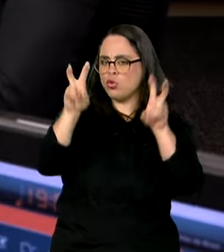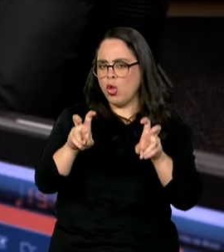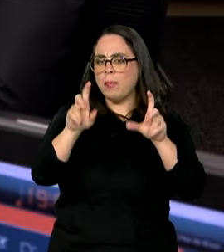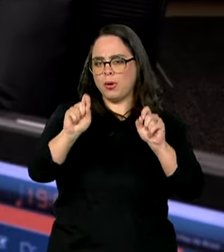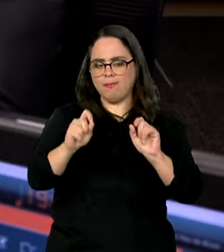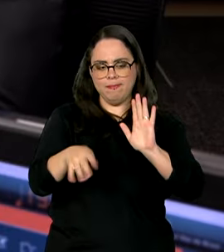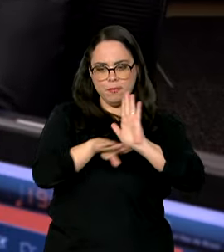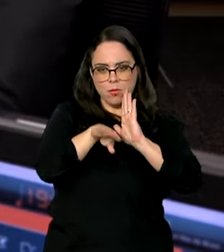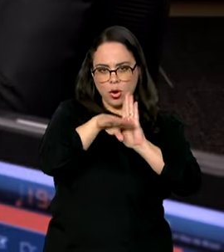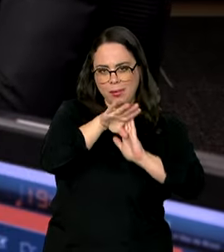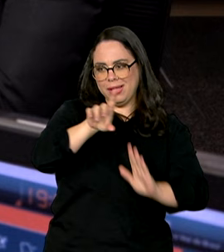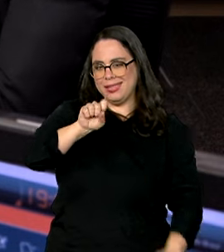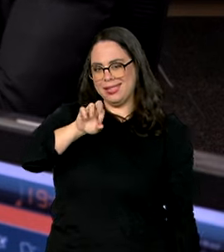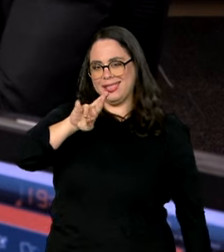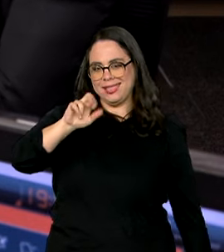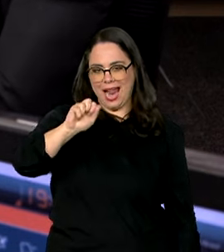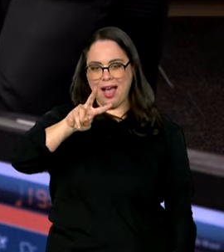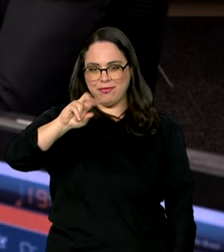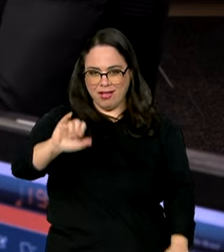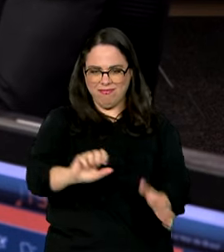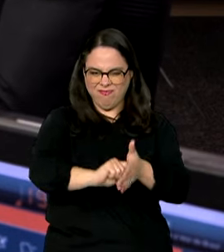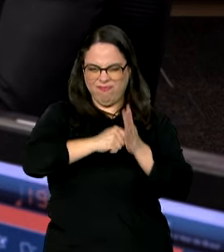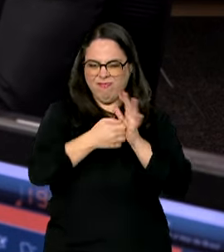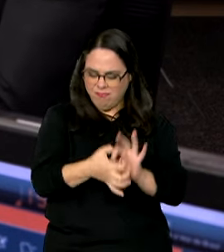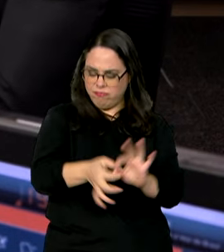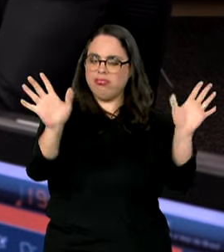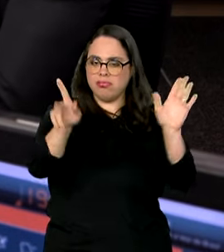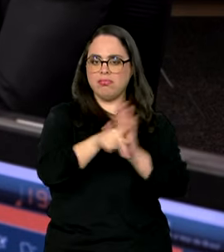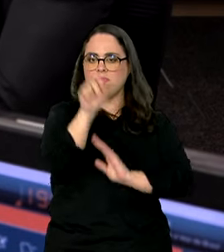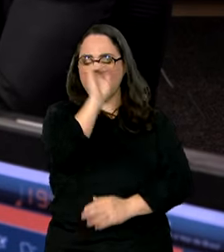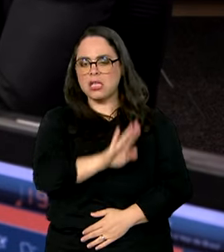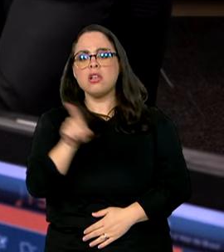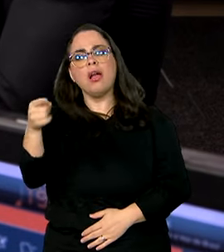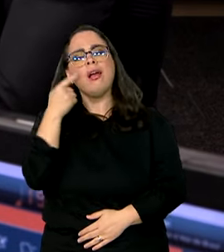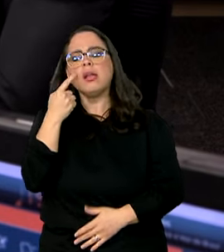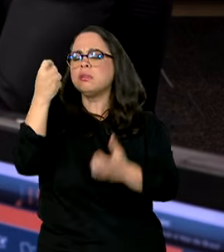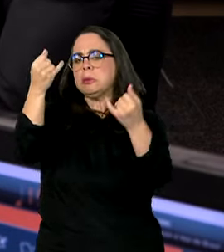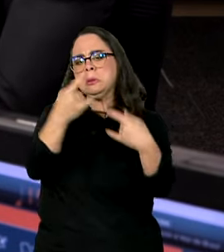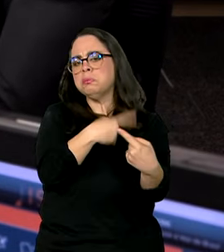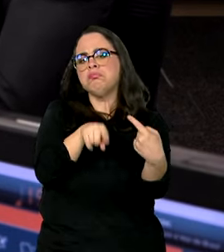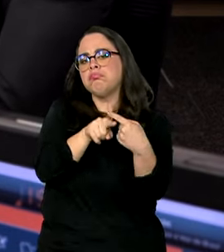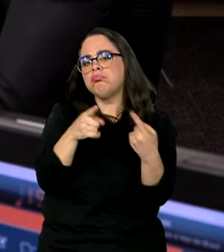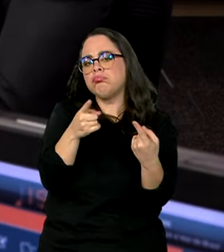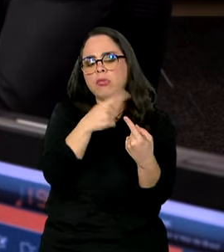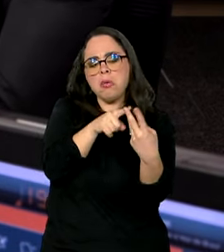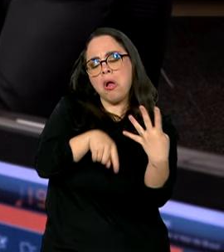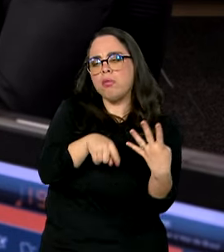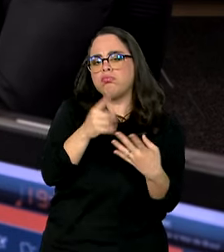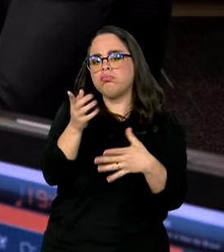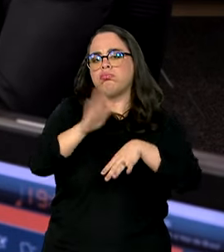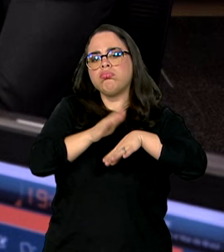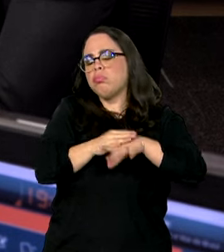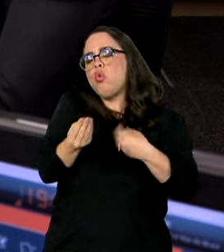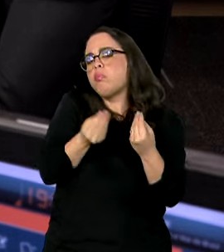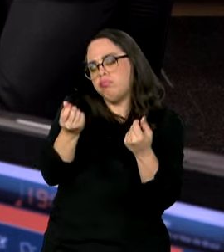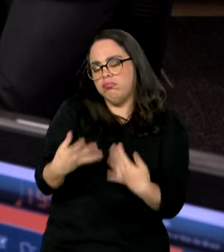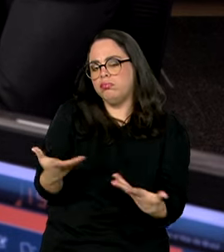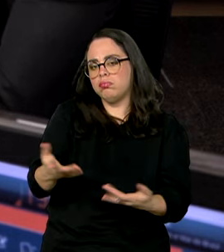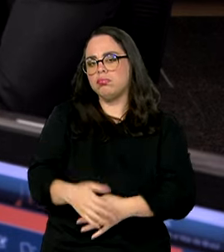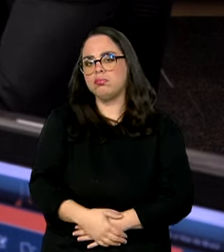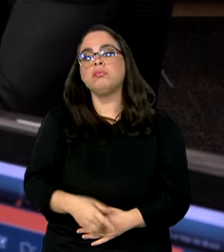Destrava Brasil. Queria que o senhor falasse, então, um pouco mais sobre o que é esse programa, quais são os objetivos dele e o que vem sendo feito. Veja,